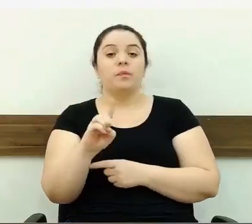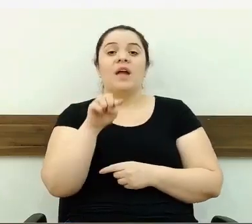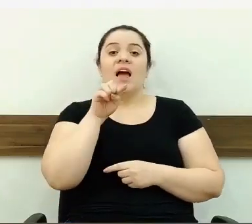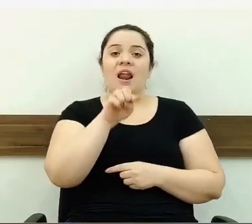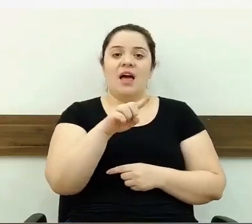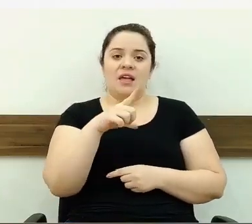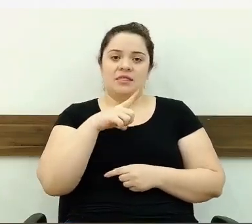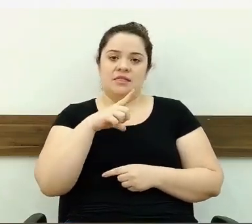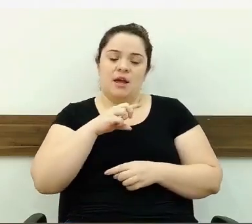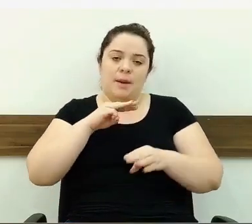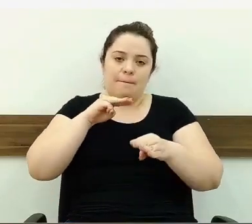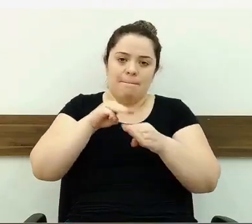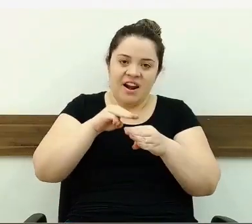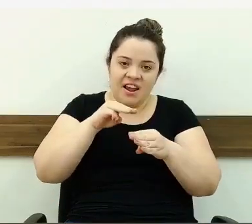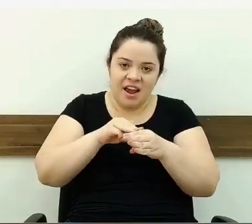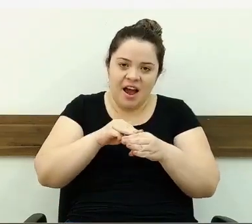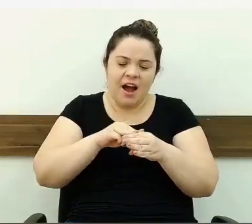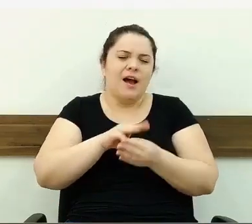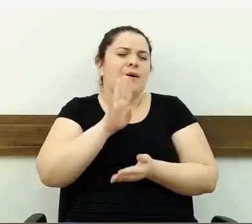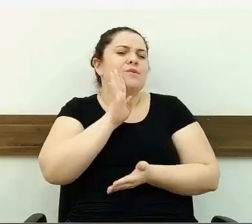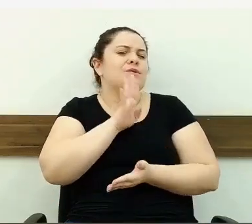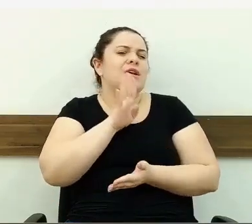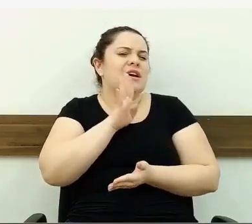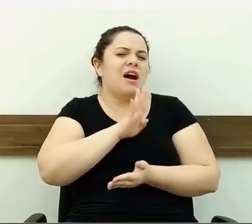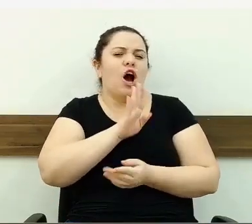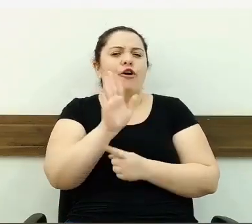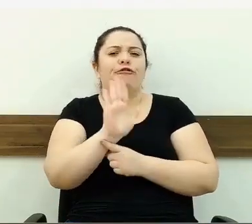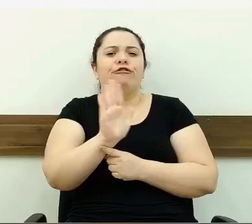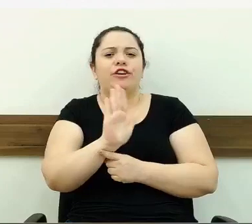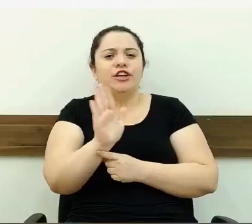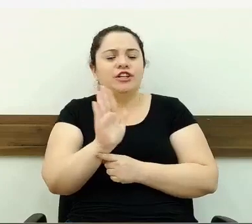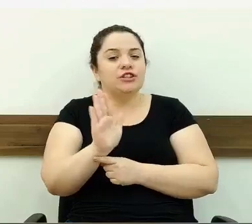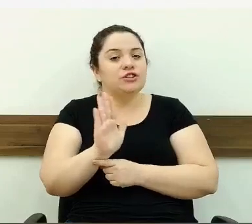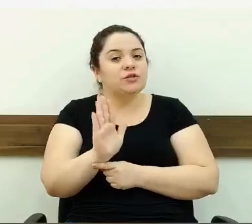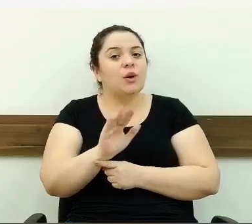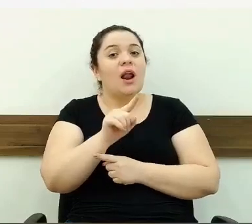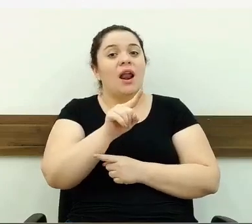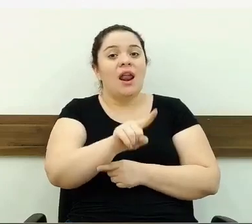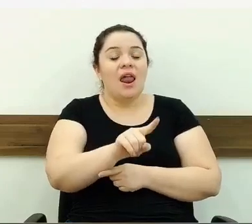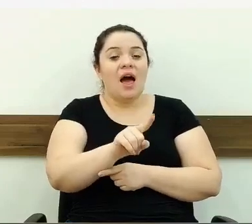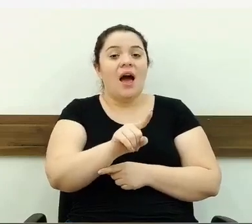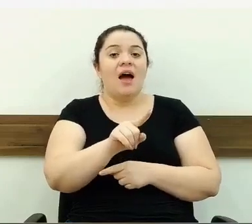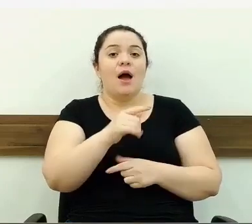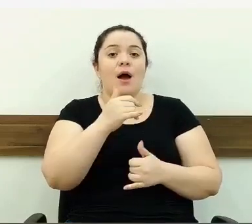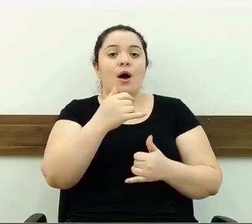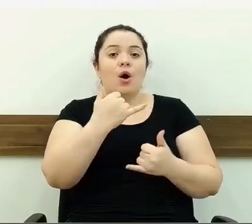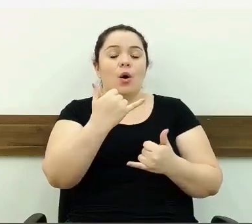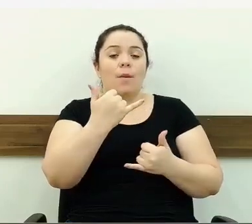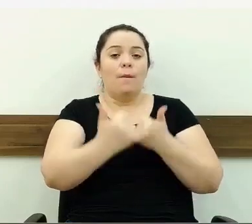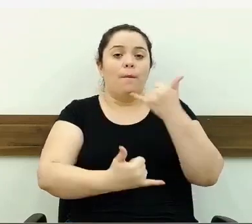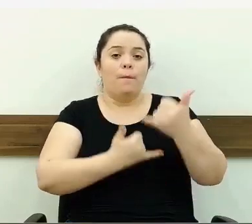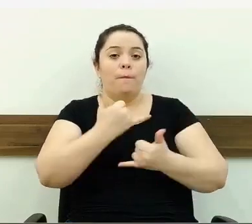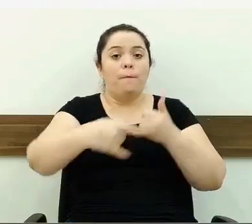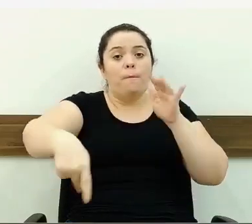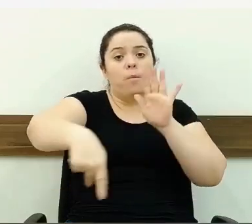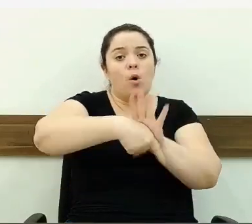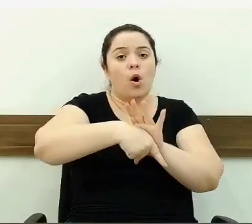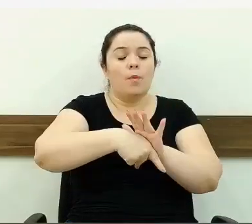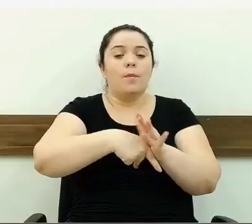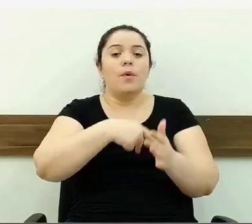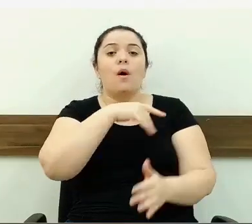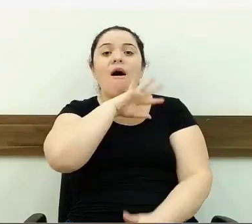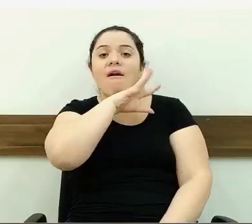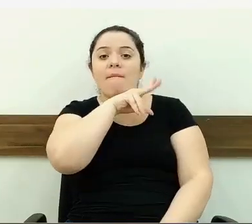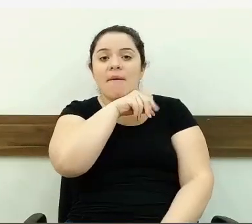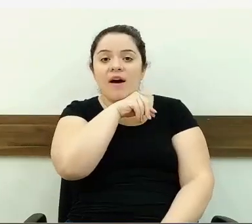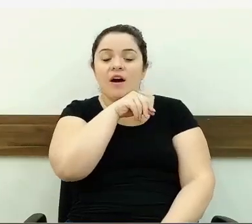muito legal. Me encaminharam esse vídeo. Ele é um parque para animais. O é um parque para animais? Você vai